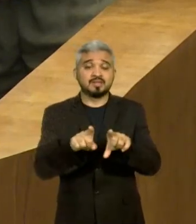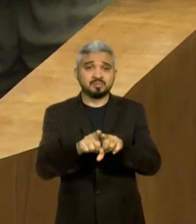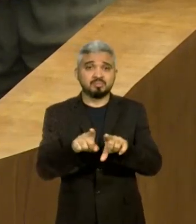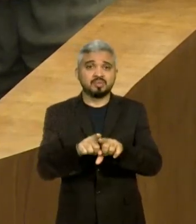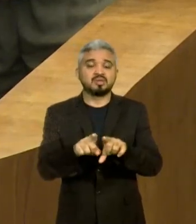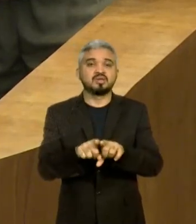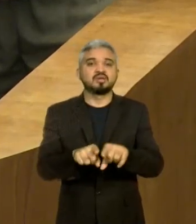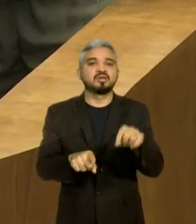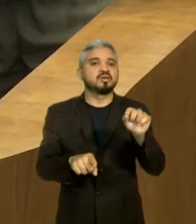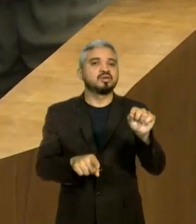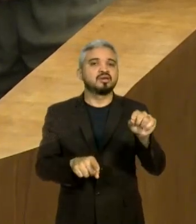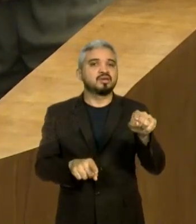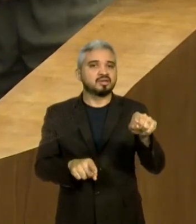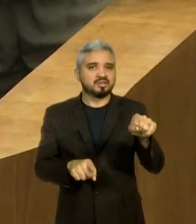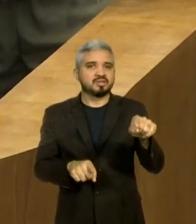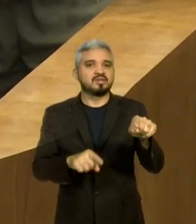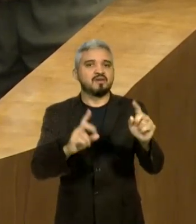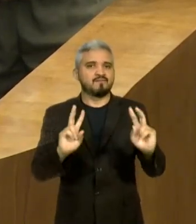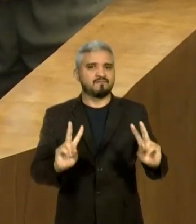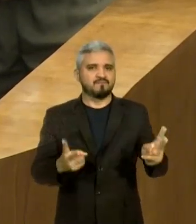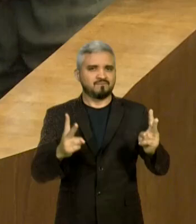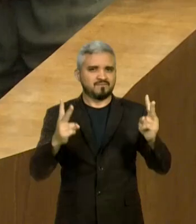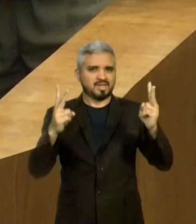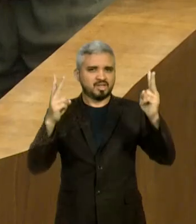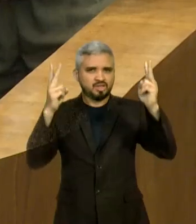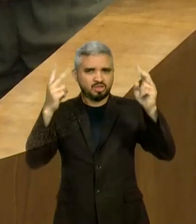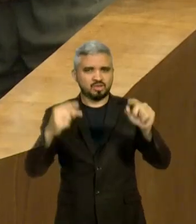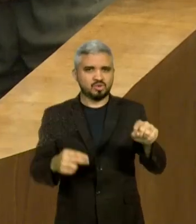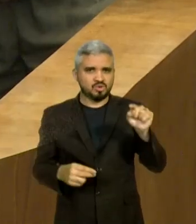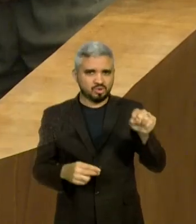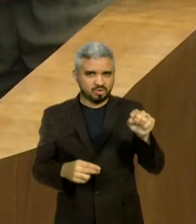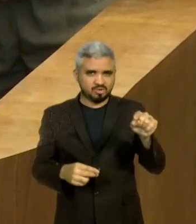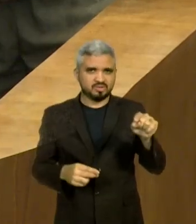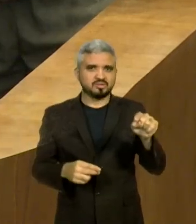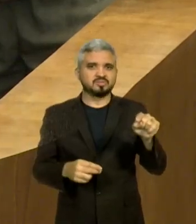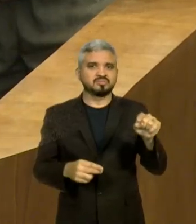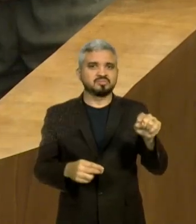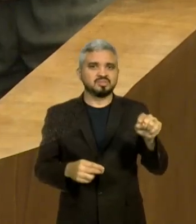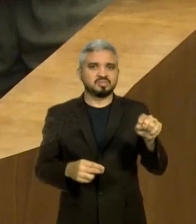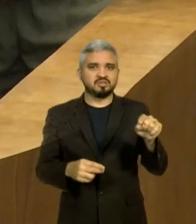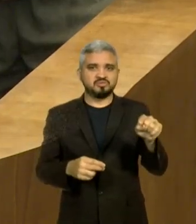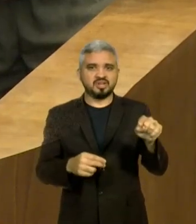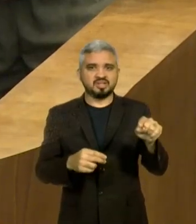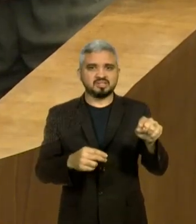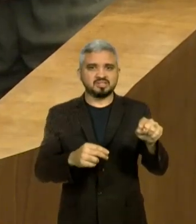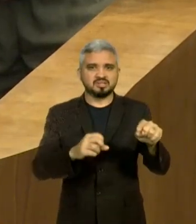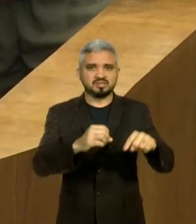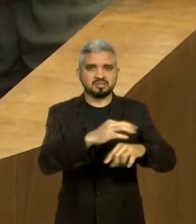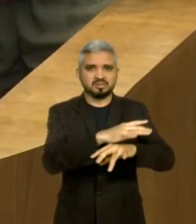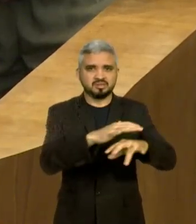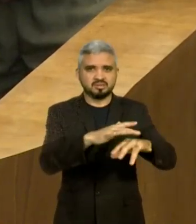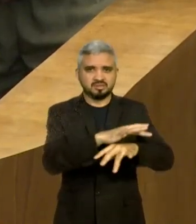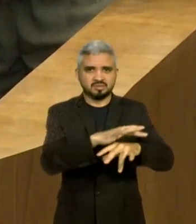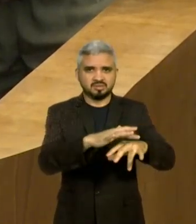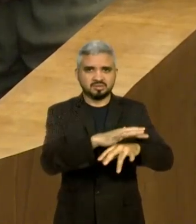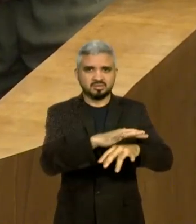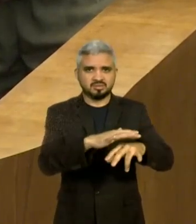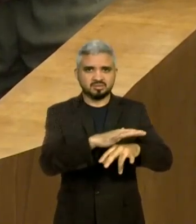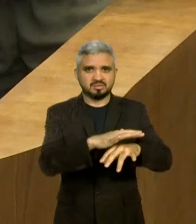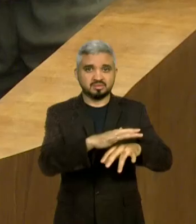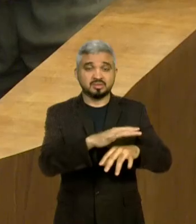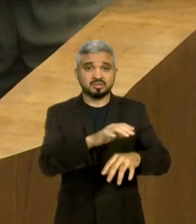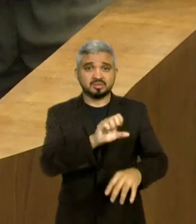O que falar da vitória de São Félix de Balsas? São Félix é onde nasceram meus